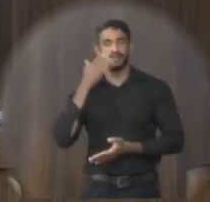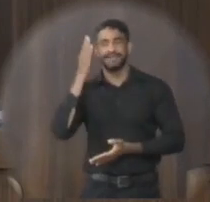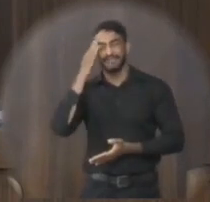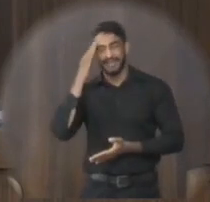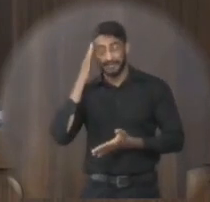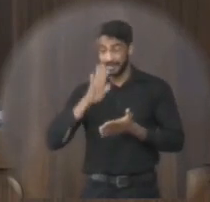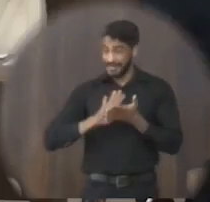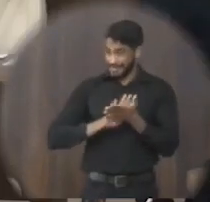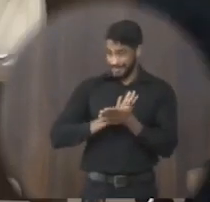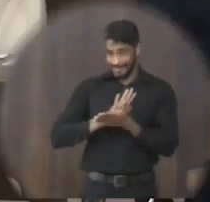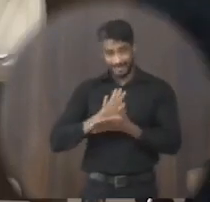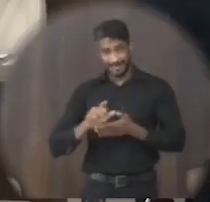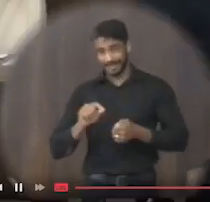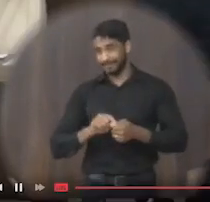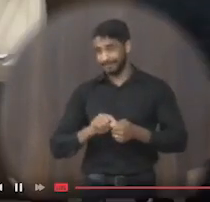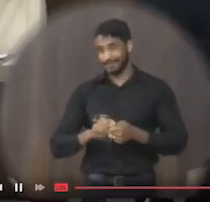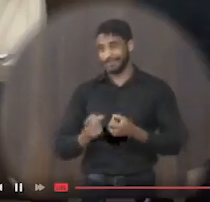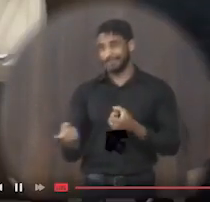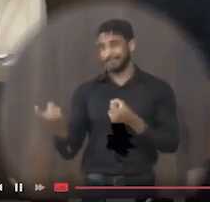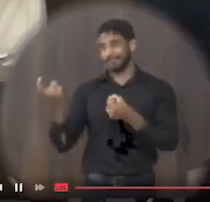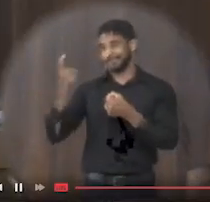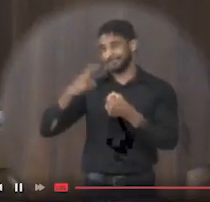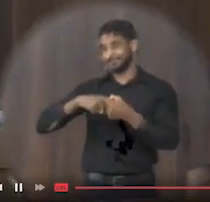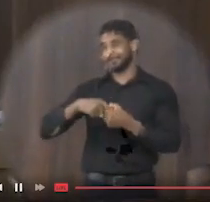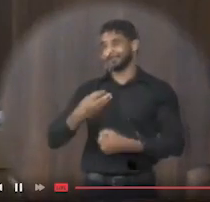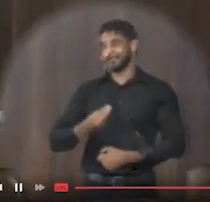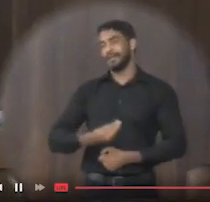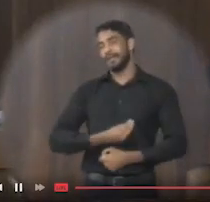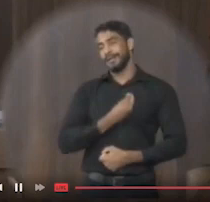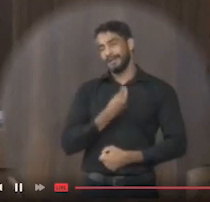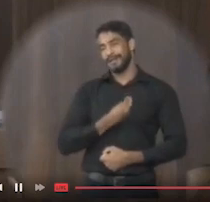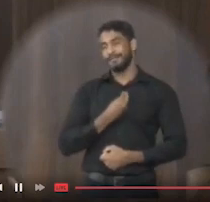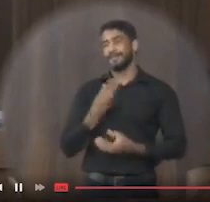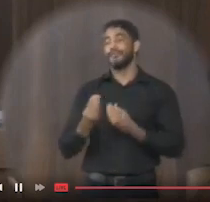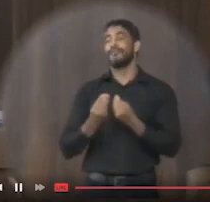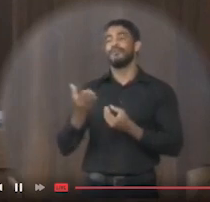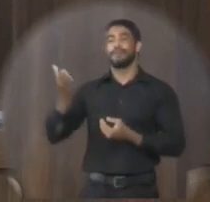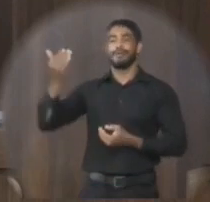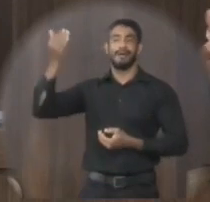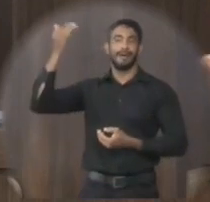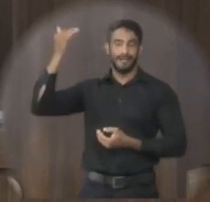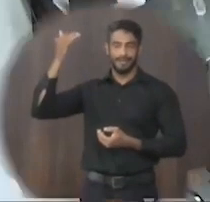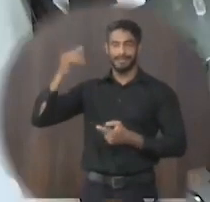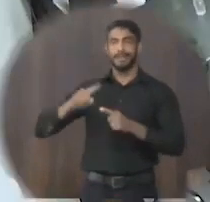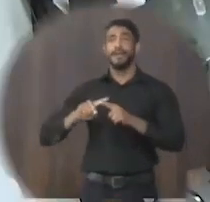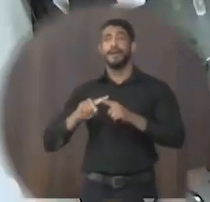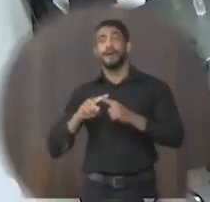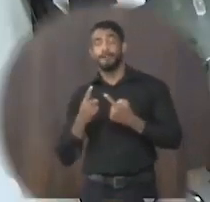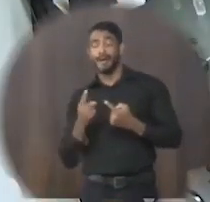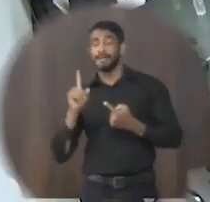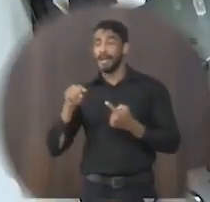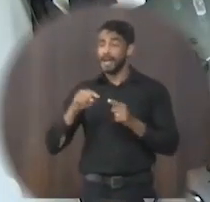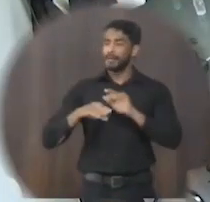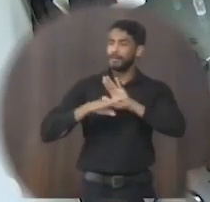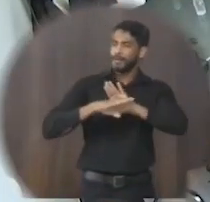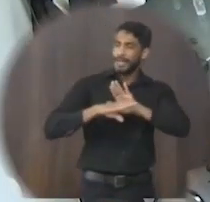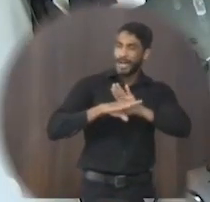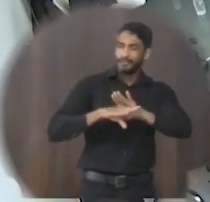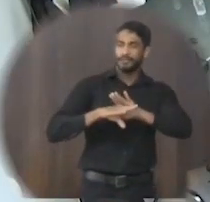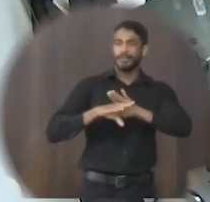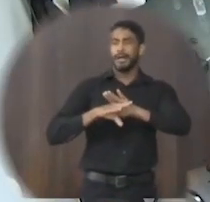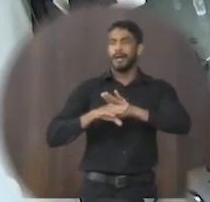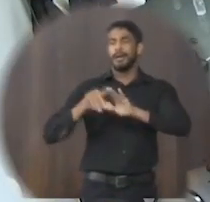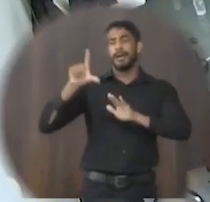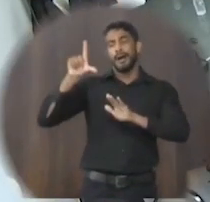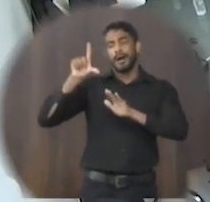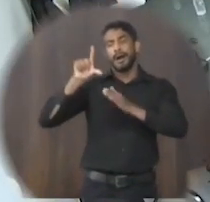nada que for feito vai trazer a vida como era antes. Mas é algo que possa ajudar a amenizar